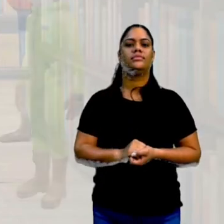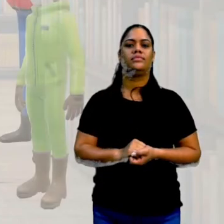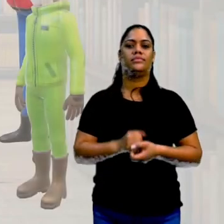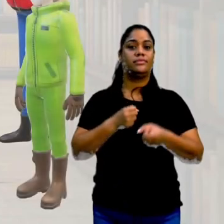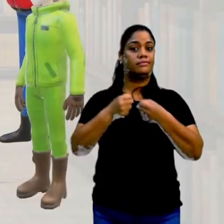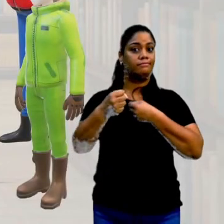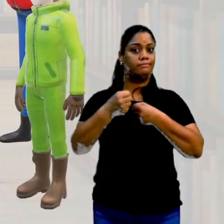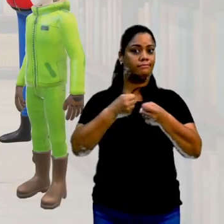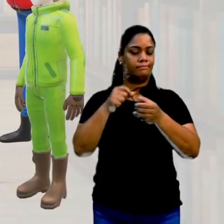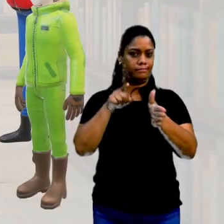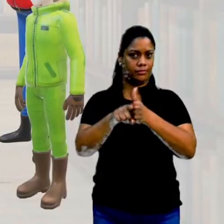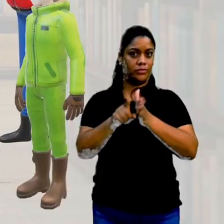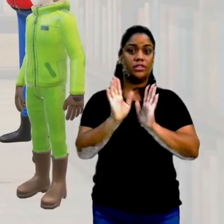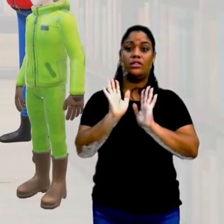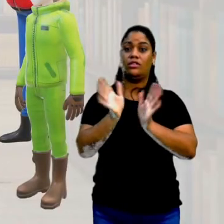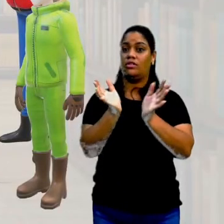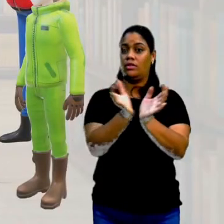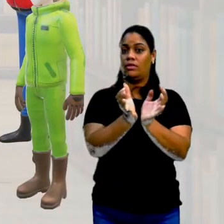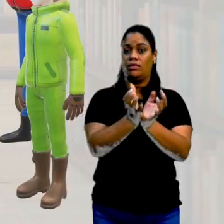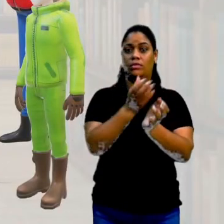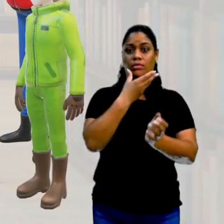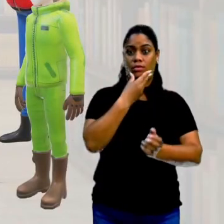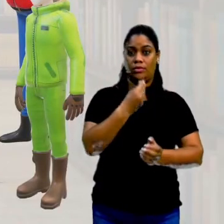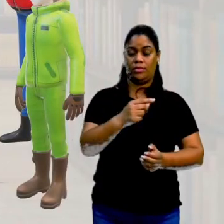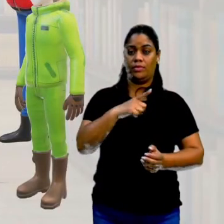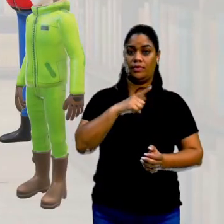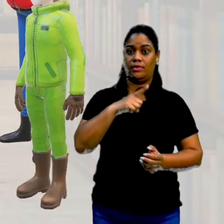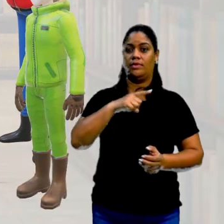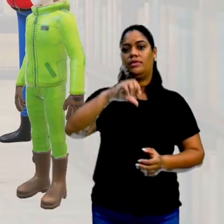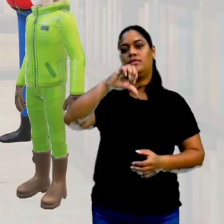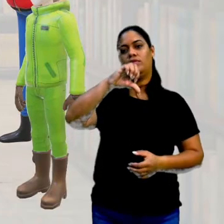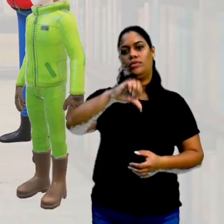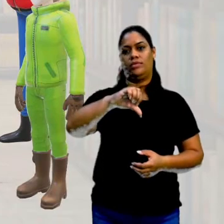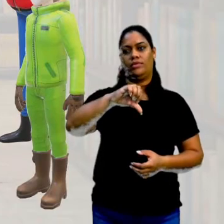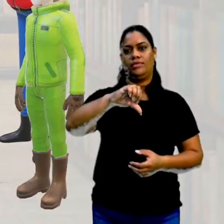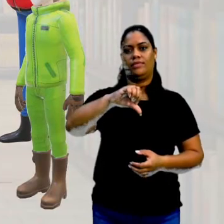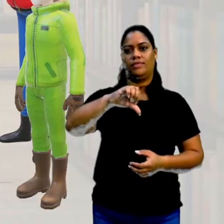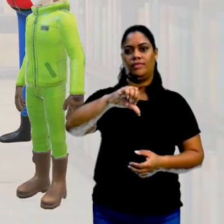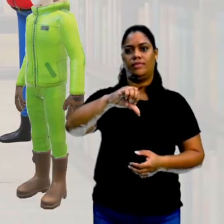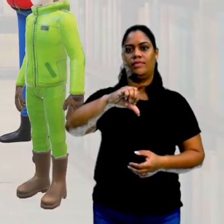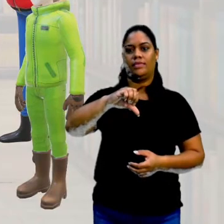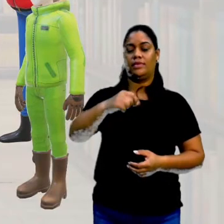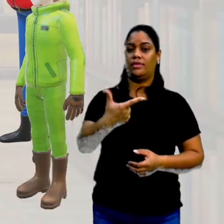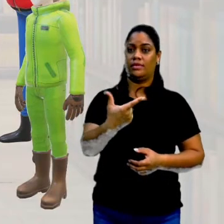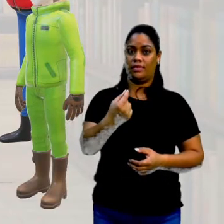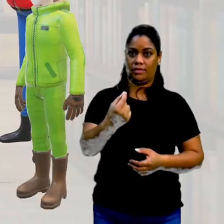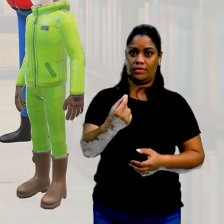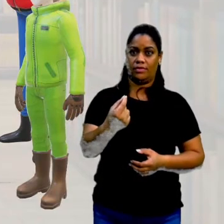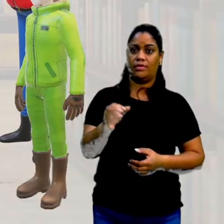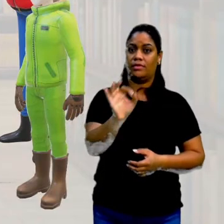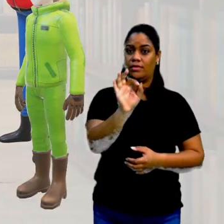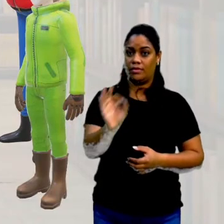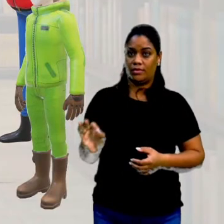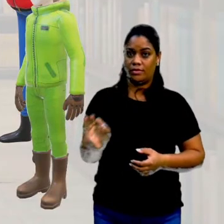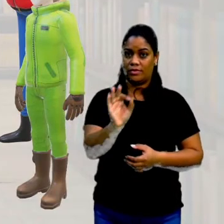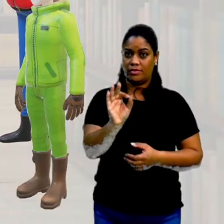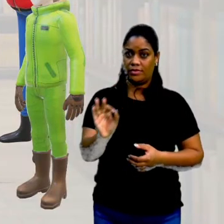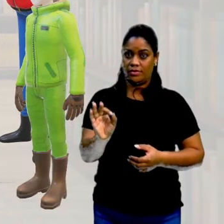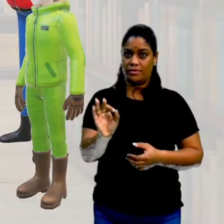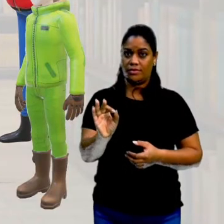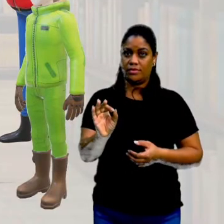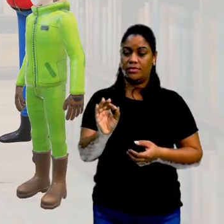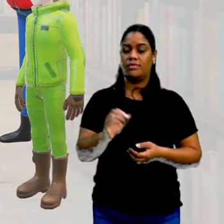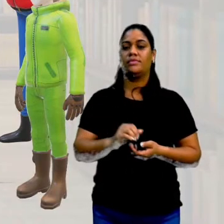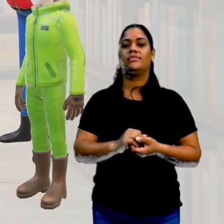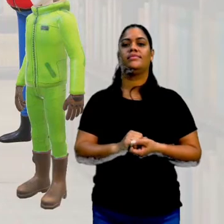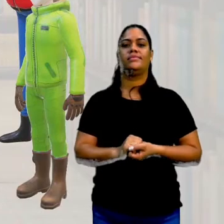no grupo de homens, a gente vai ter nove homens. E aí, 20% destes nove homens vão